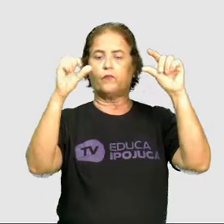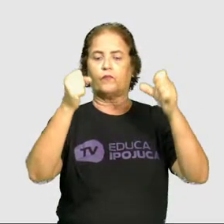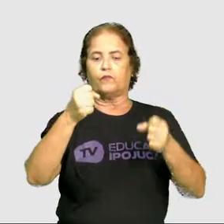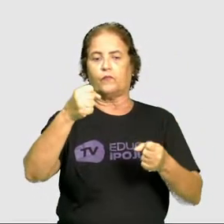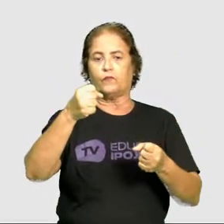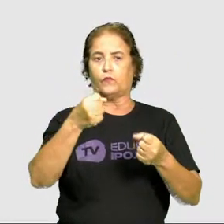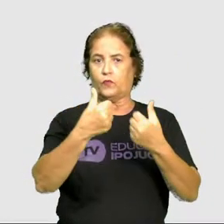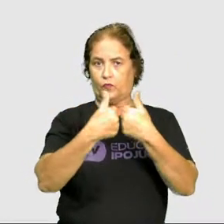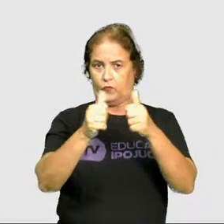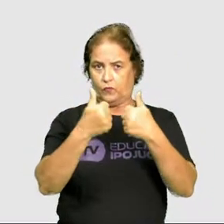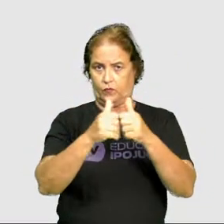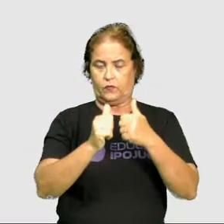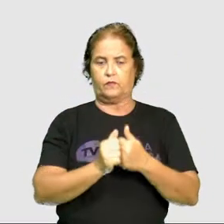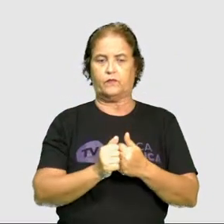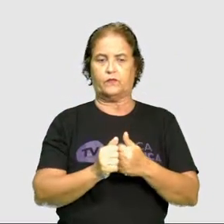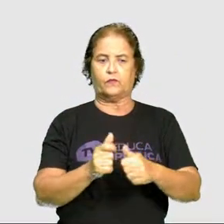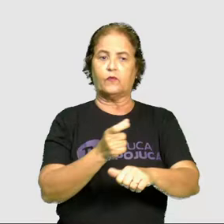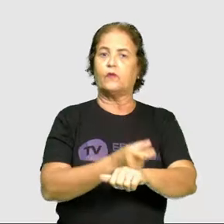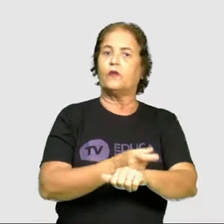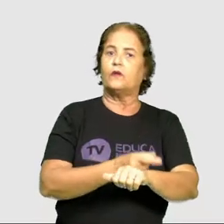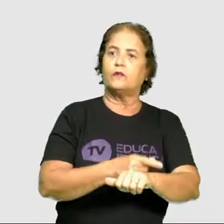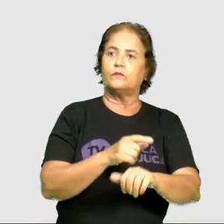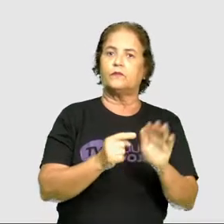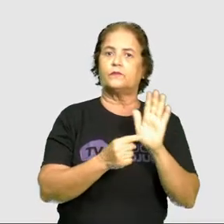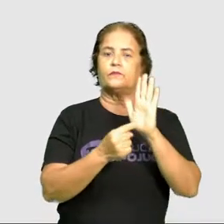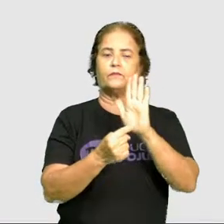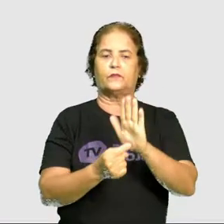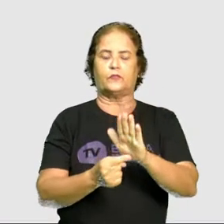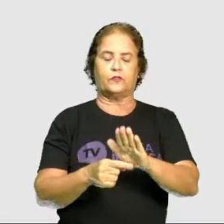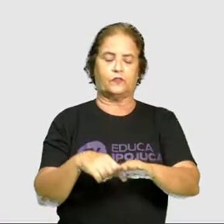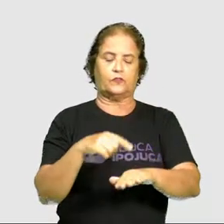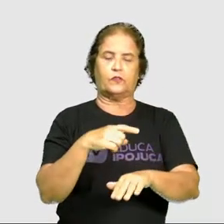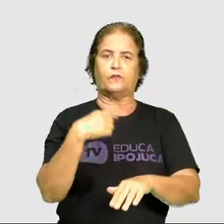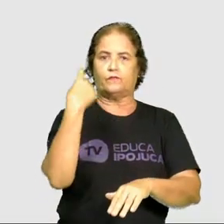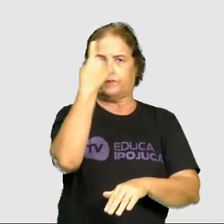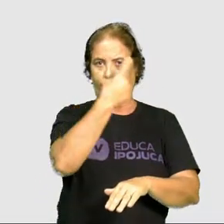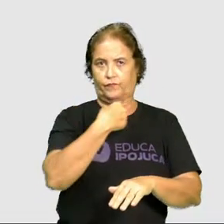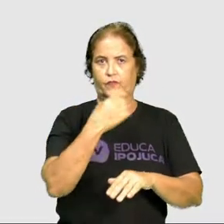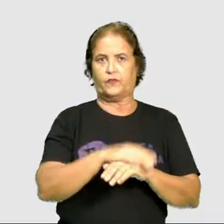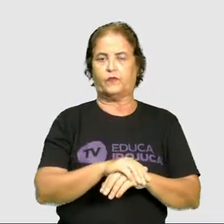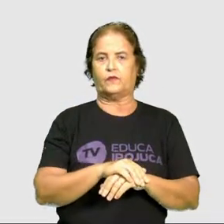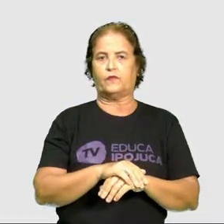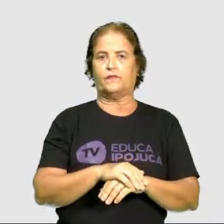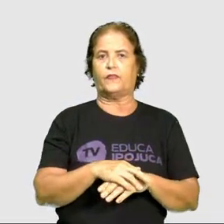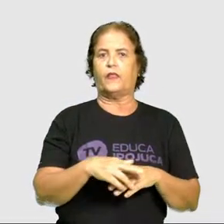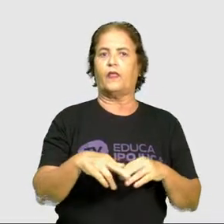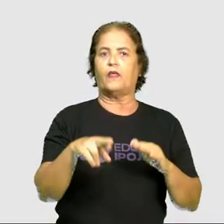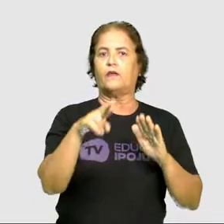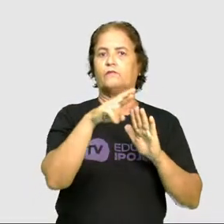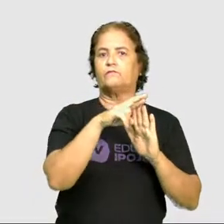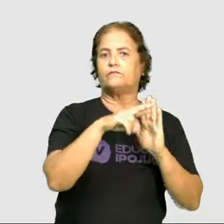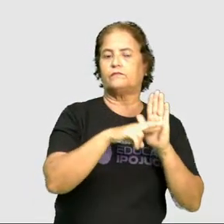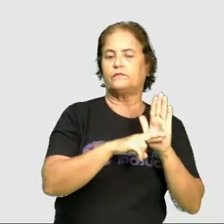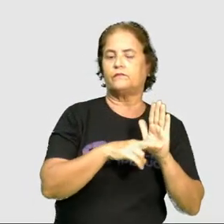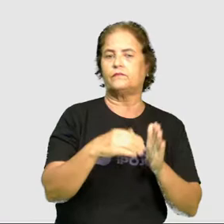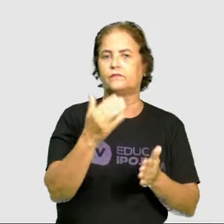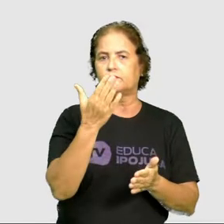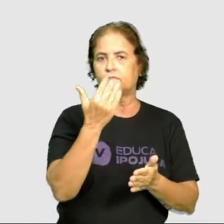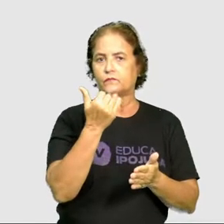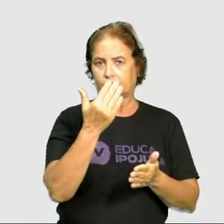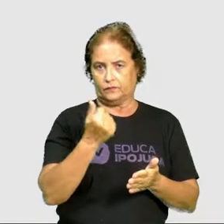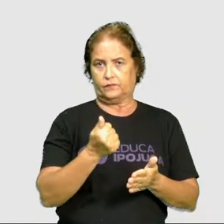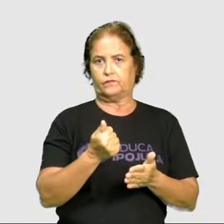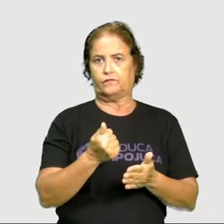Nos relógios, para indicar as horas. Temos também as receitas culinárias, que elas vão